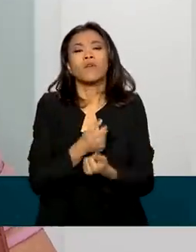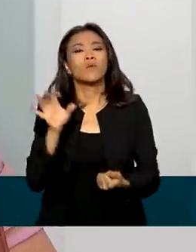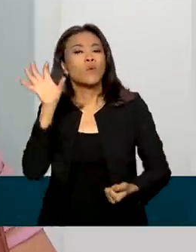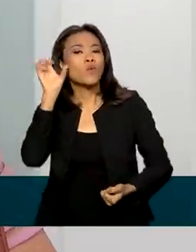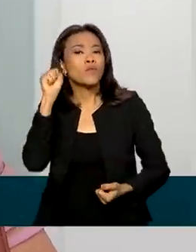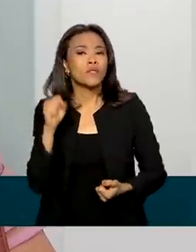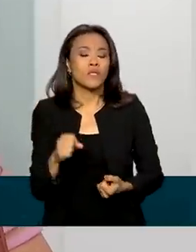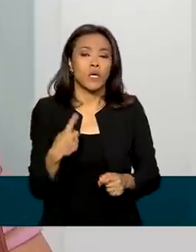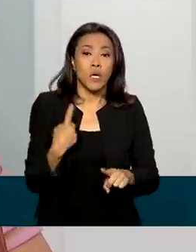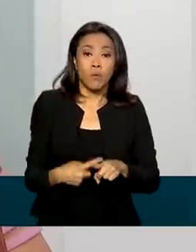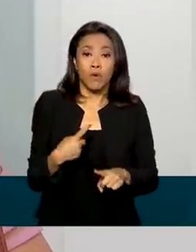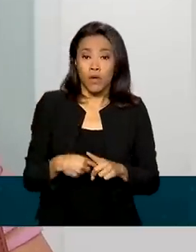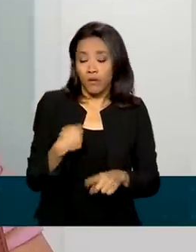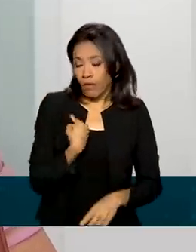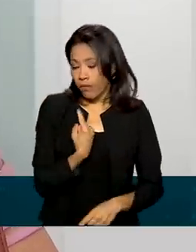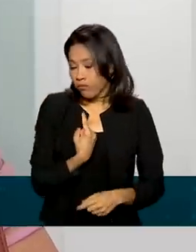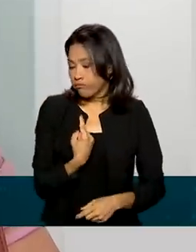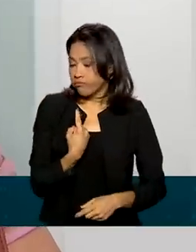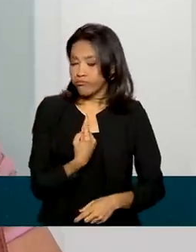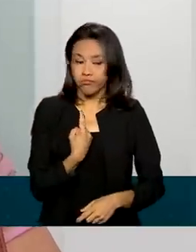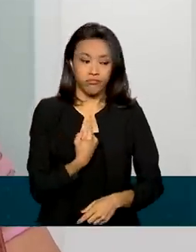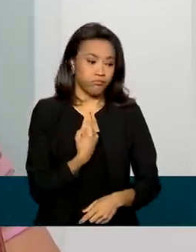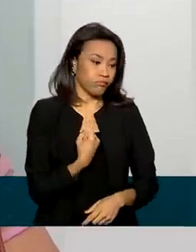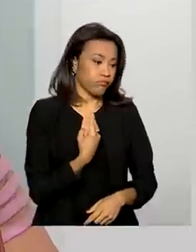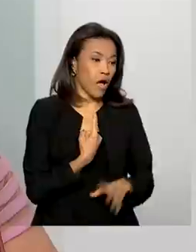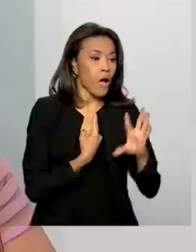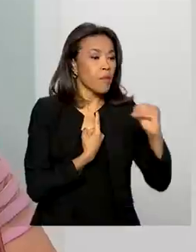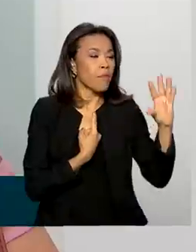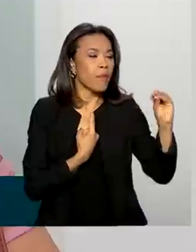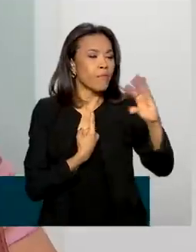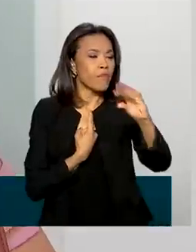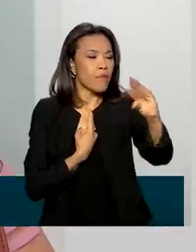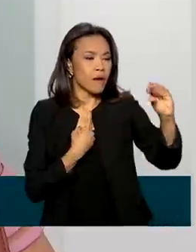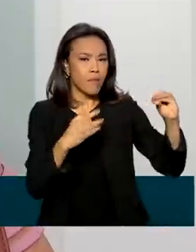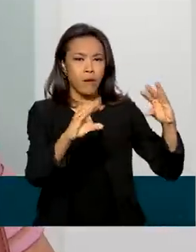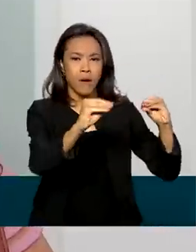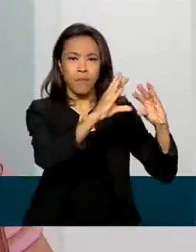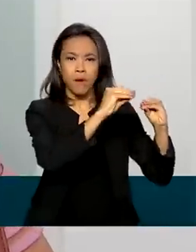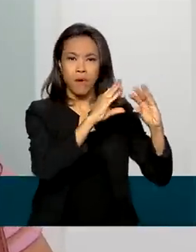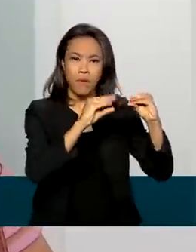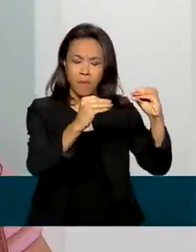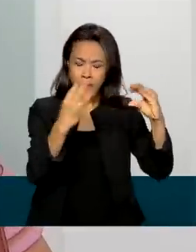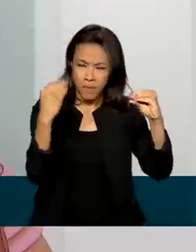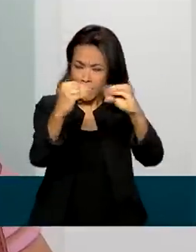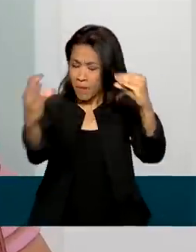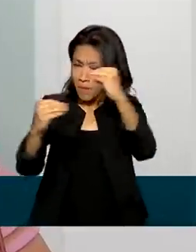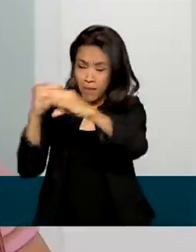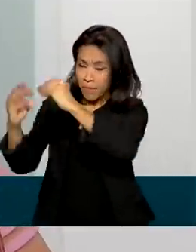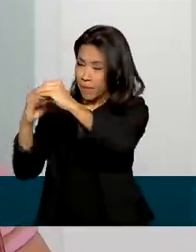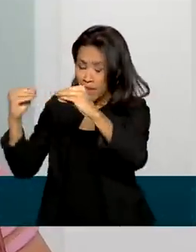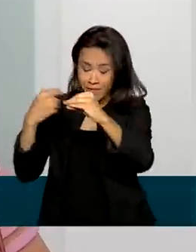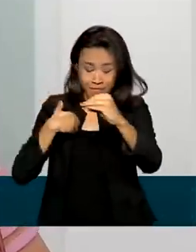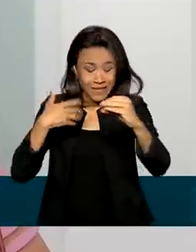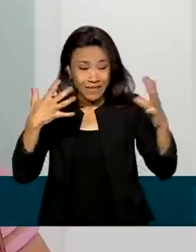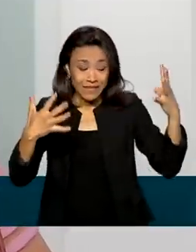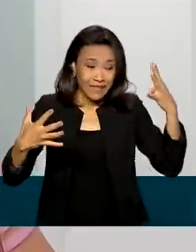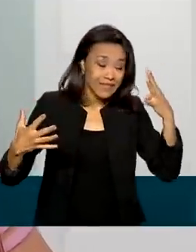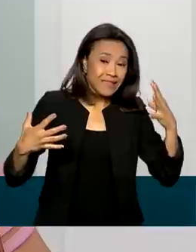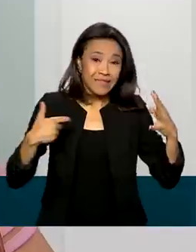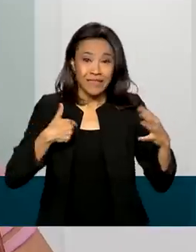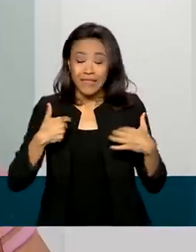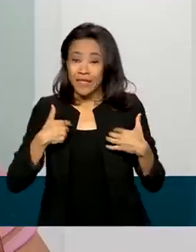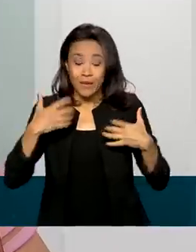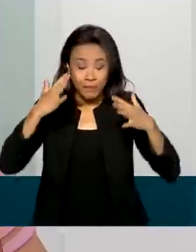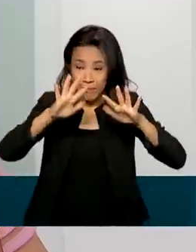assim, um pouco isolada. Quando estava conversando todos, que falavam uma vez comigo, duas na terceira, alguns falavam, eu